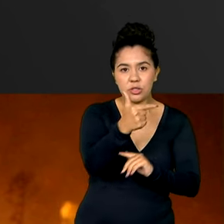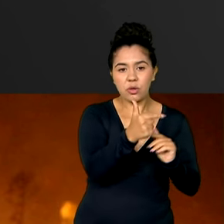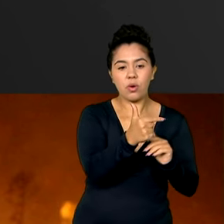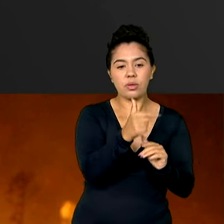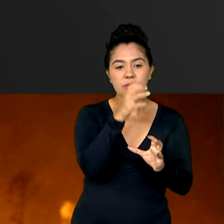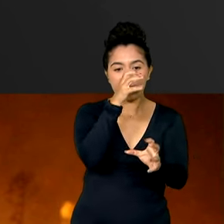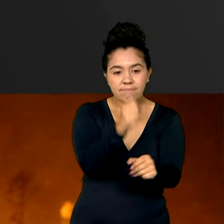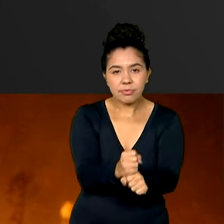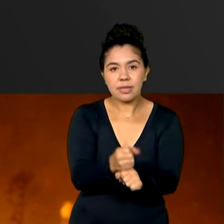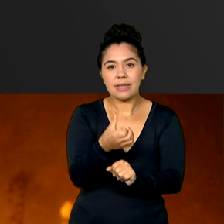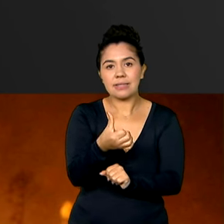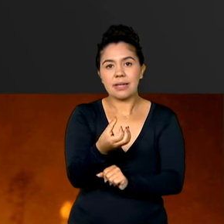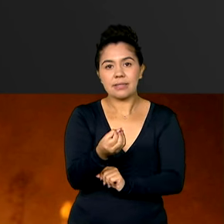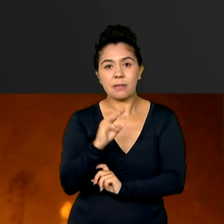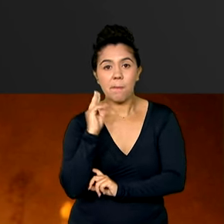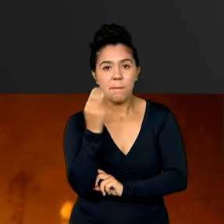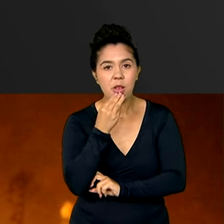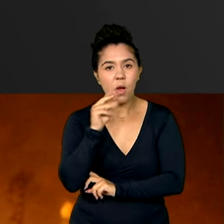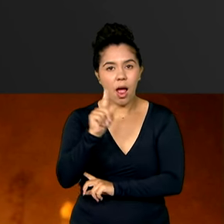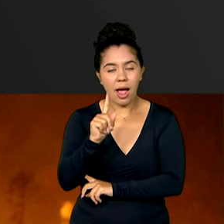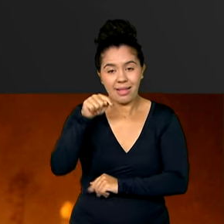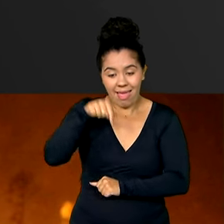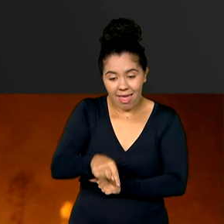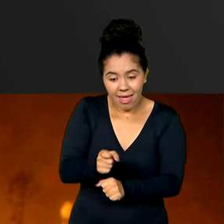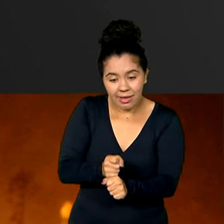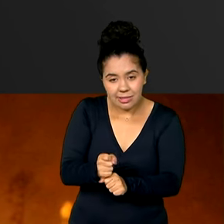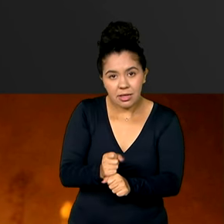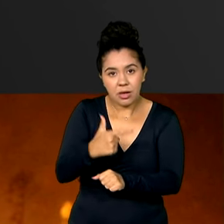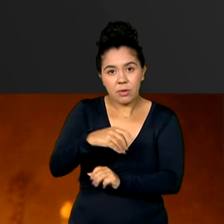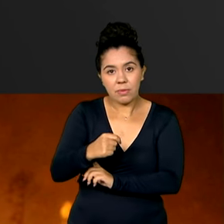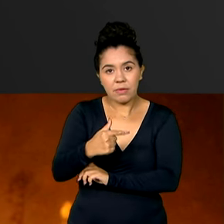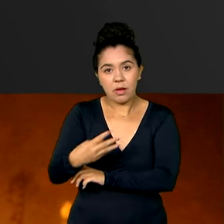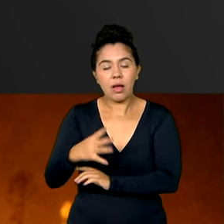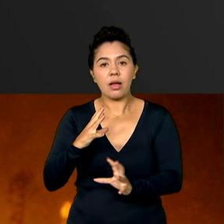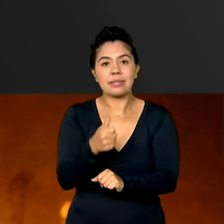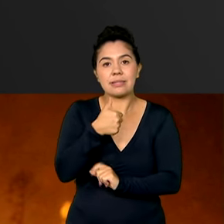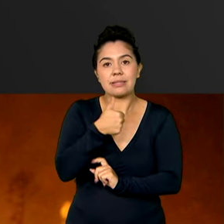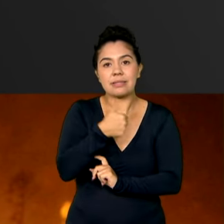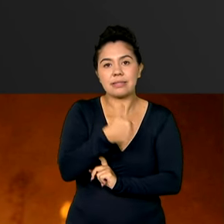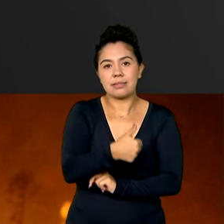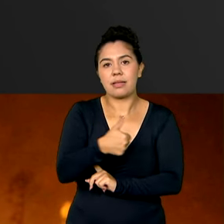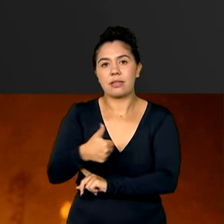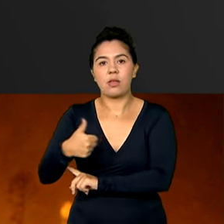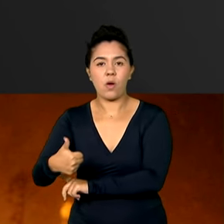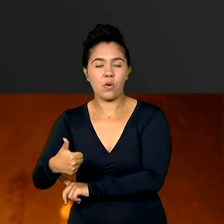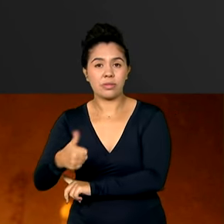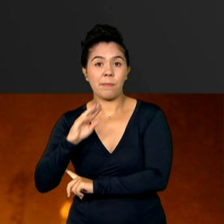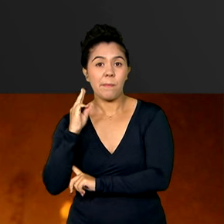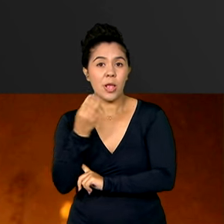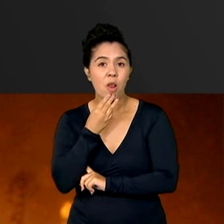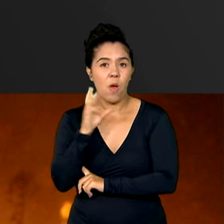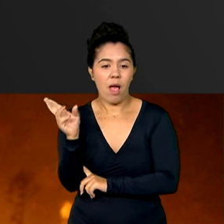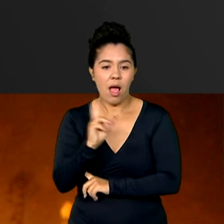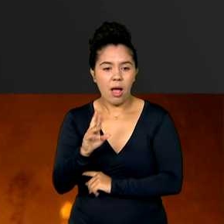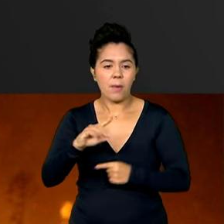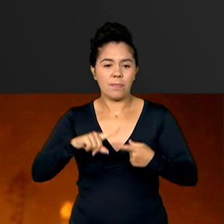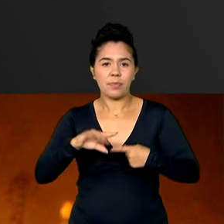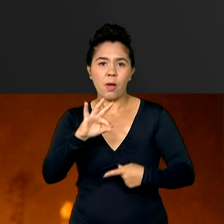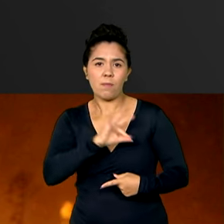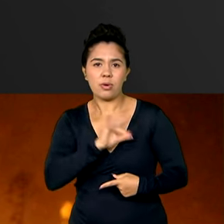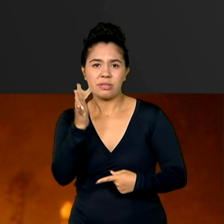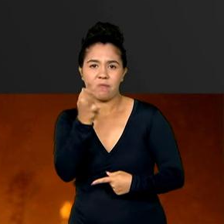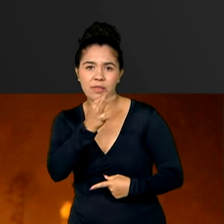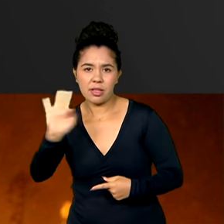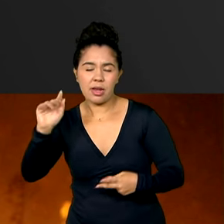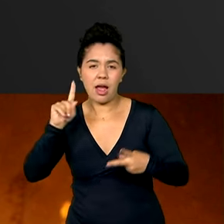60 milhões e, neste ano, são mais de R 111 milhões. Polícia Federal, Polícia Rodoviária